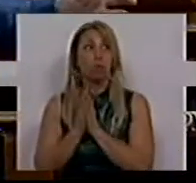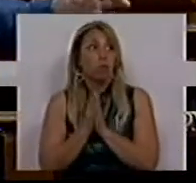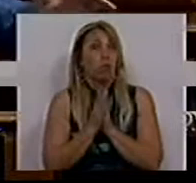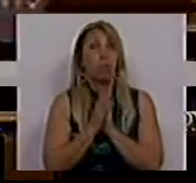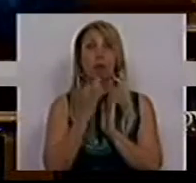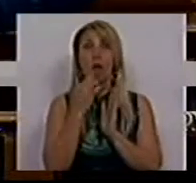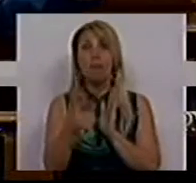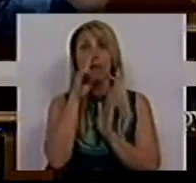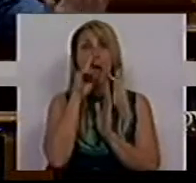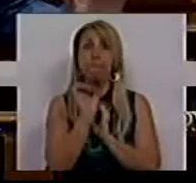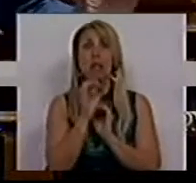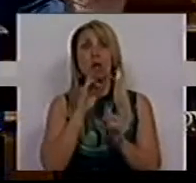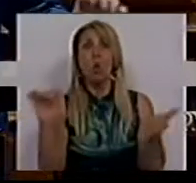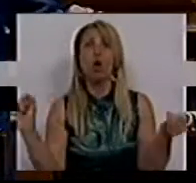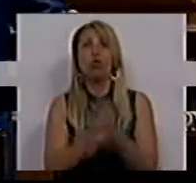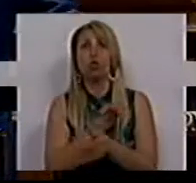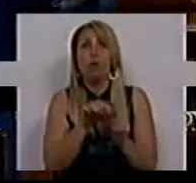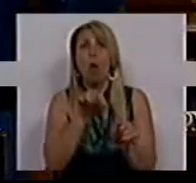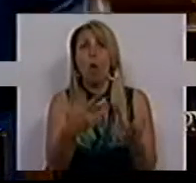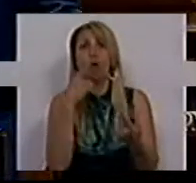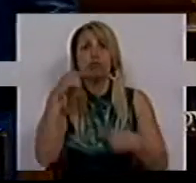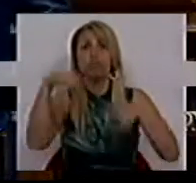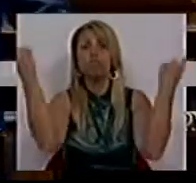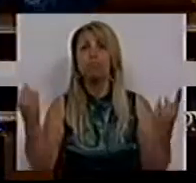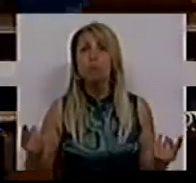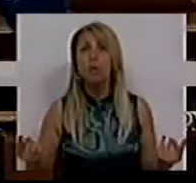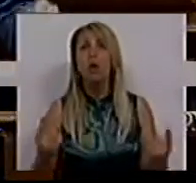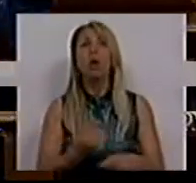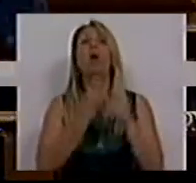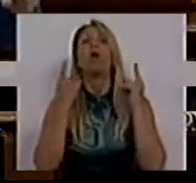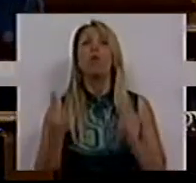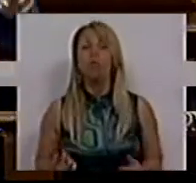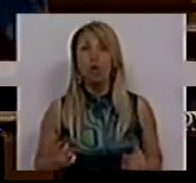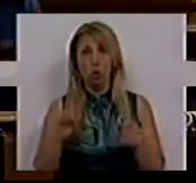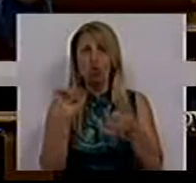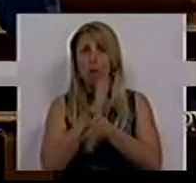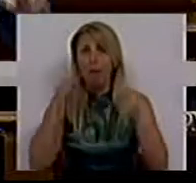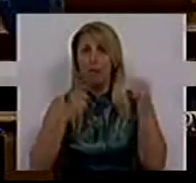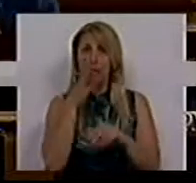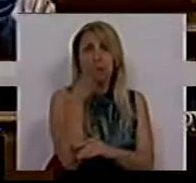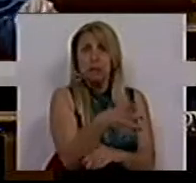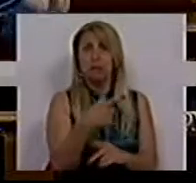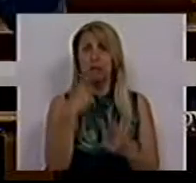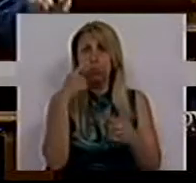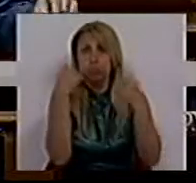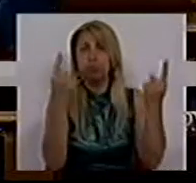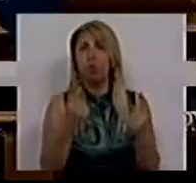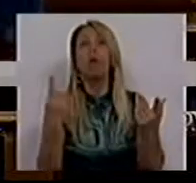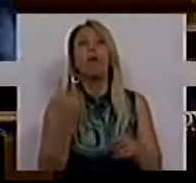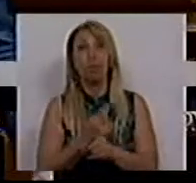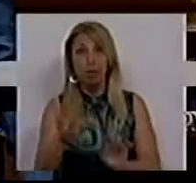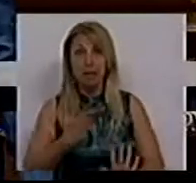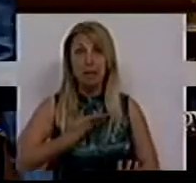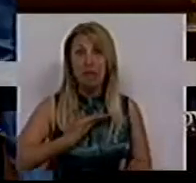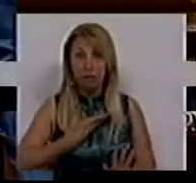Times no dia de hoje. É só, por exemplo, negar essa capa. Porque se percebe que o que de facto está a colocar em causa os juros da dívida é a